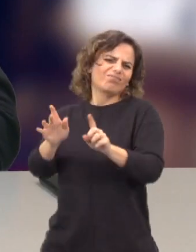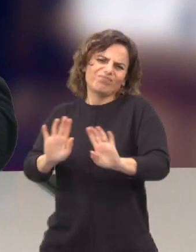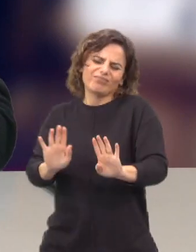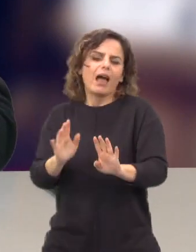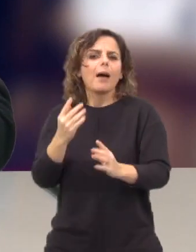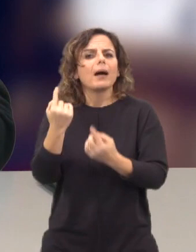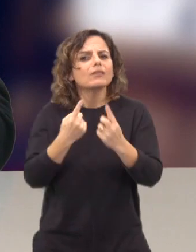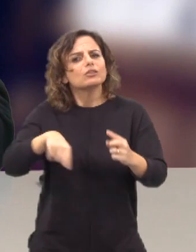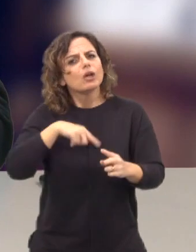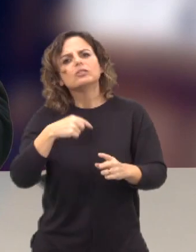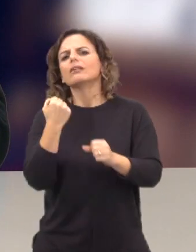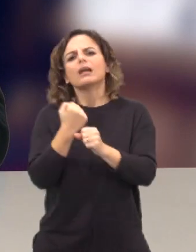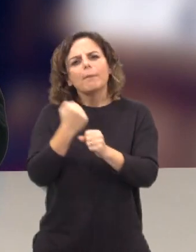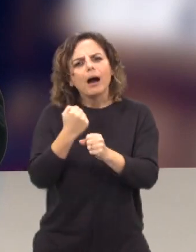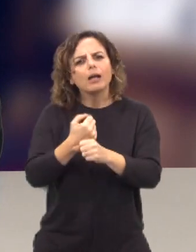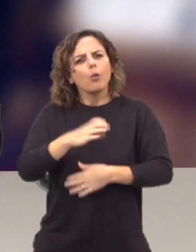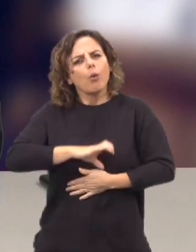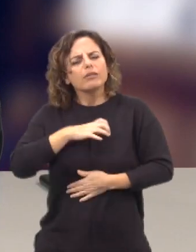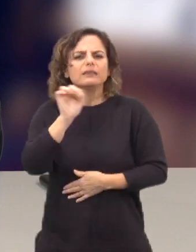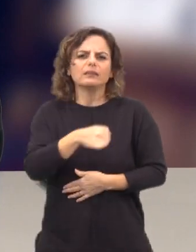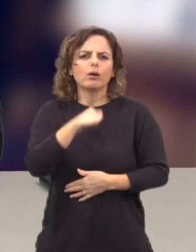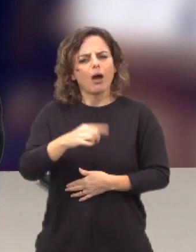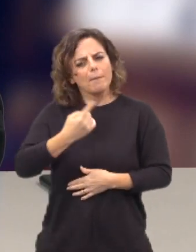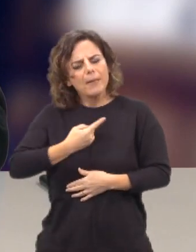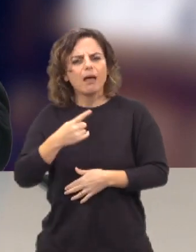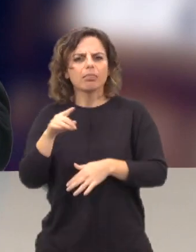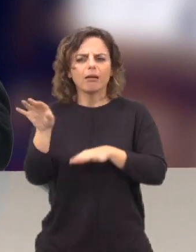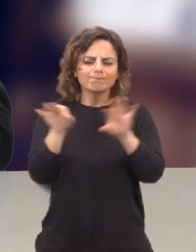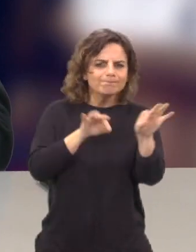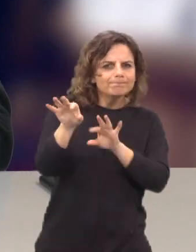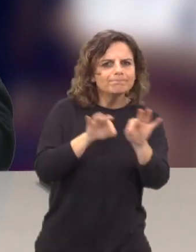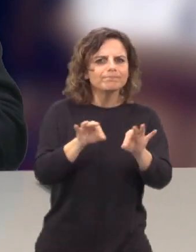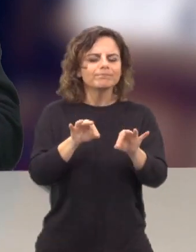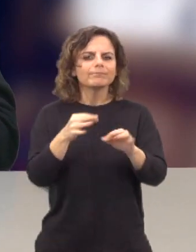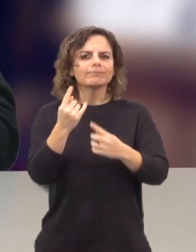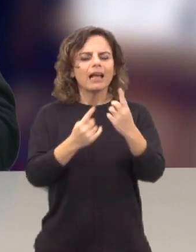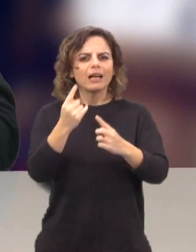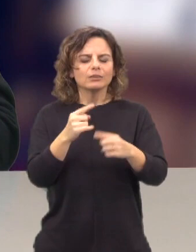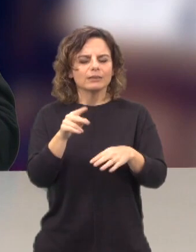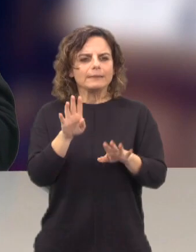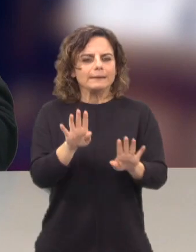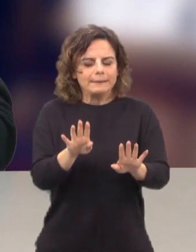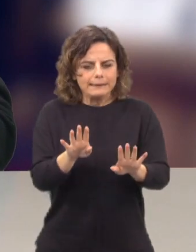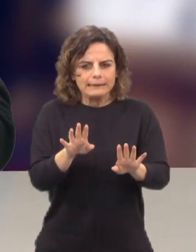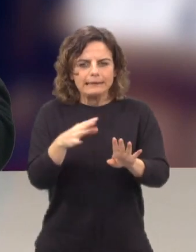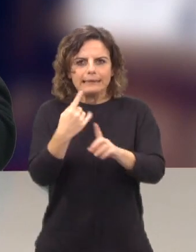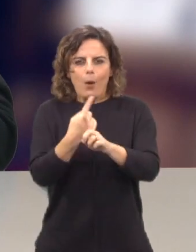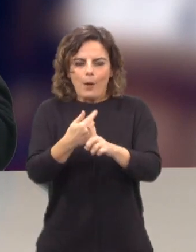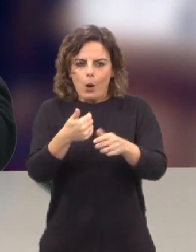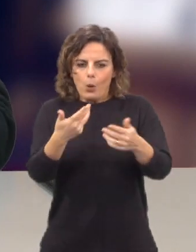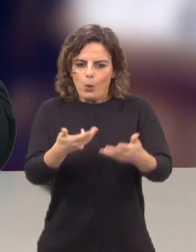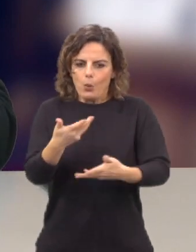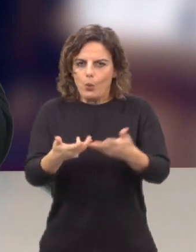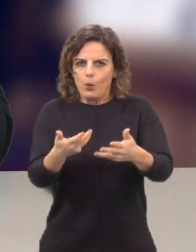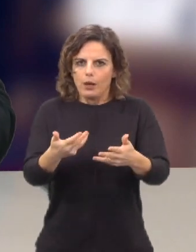a credibilização do nosso trabalho depende também desse critério, de sabermos dar um passo atrás quando há alguma coisa que